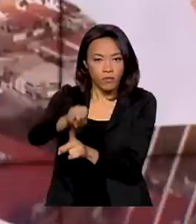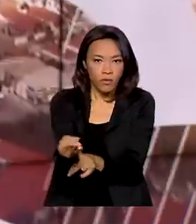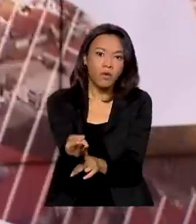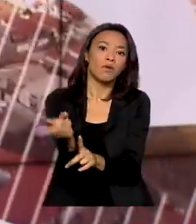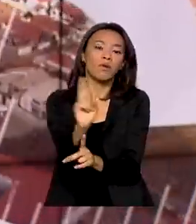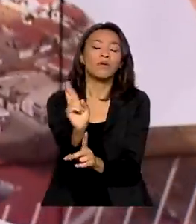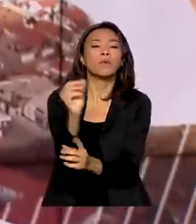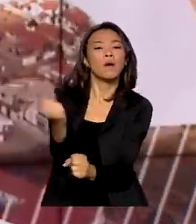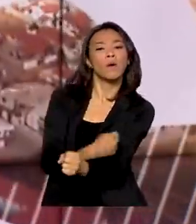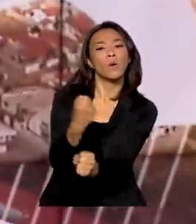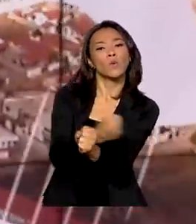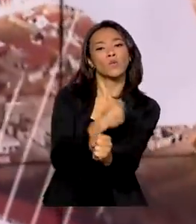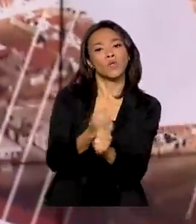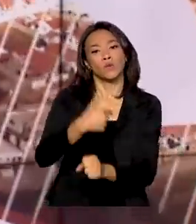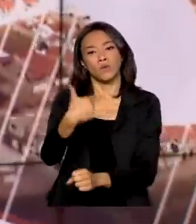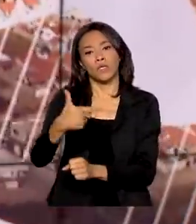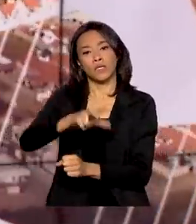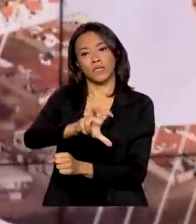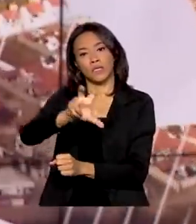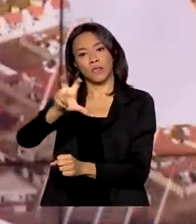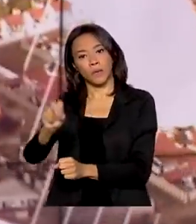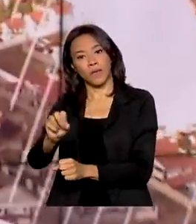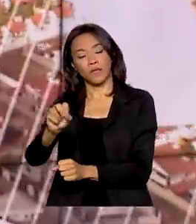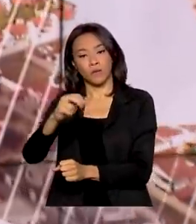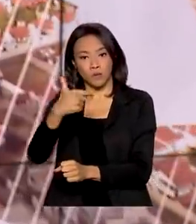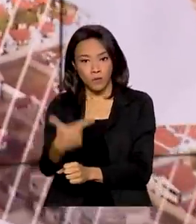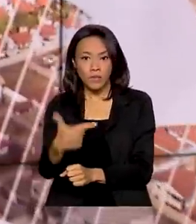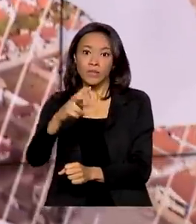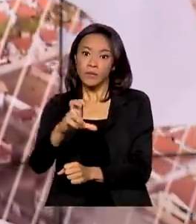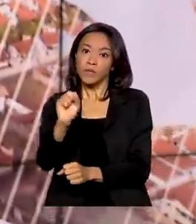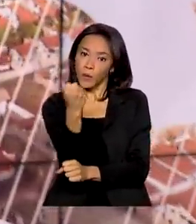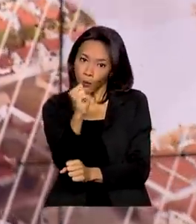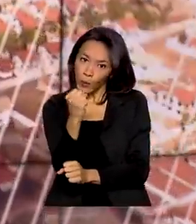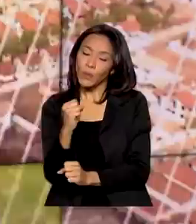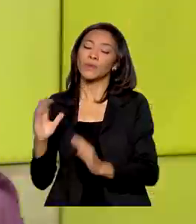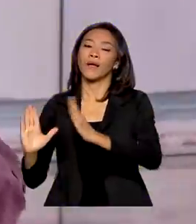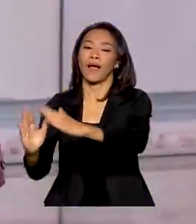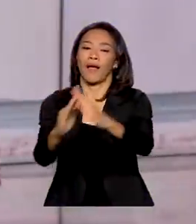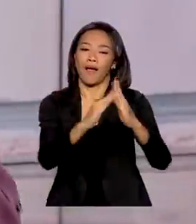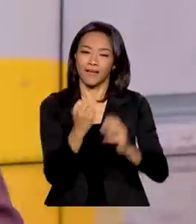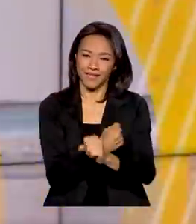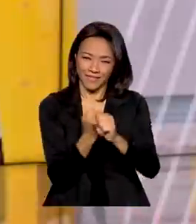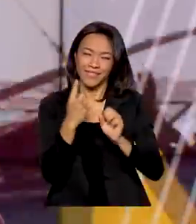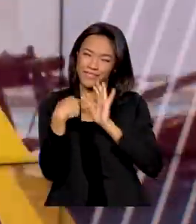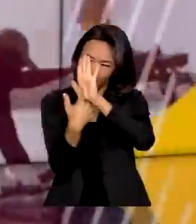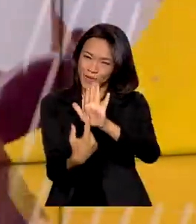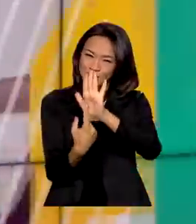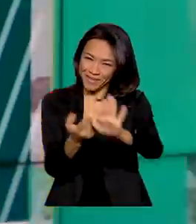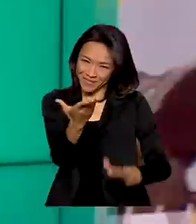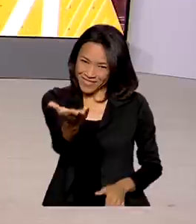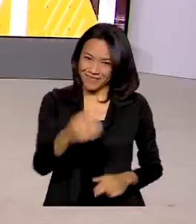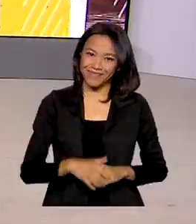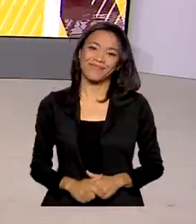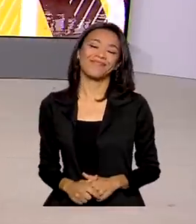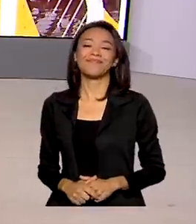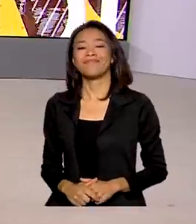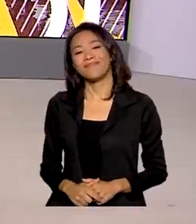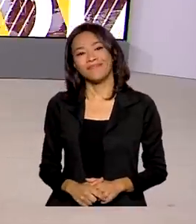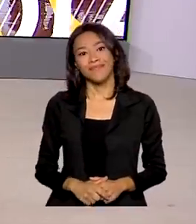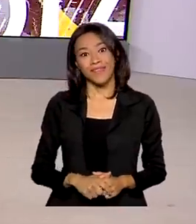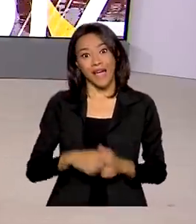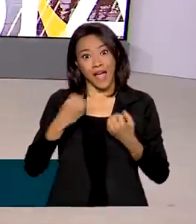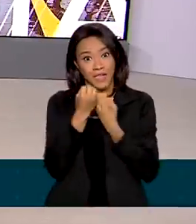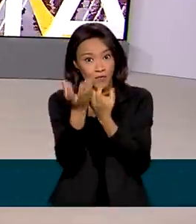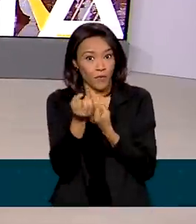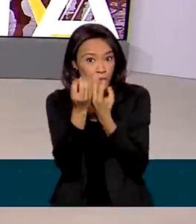258 casas em assentamentos da Reforma Agrária no Estado de São Paulo. A gente vai mostrar ao vivo para você. As